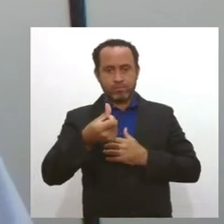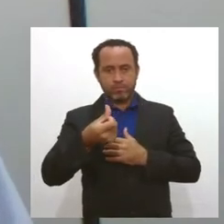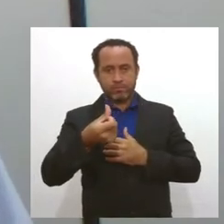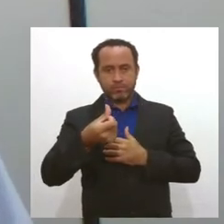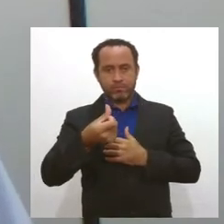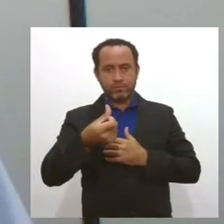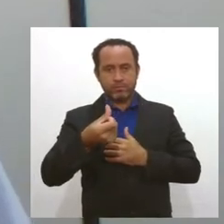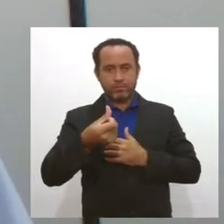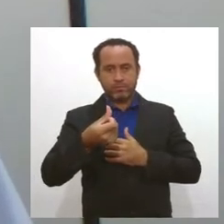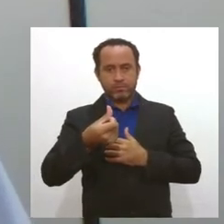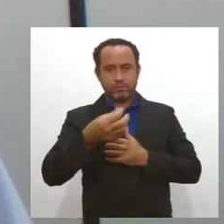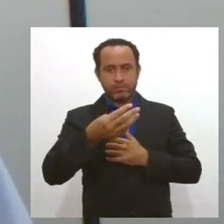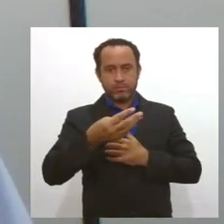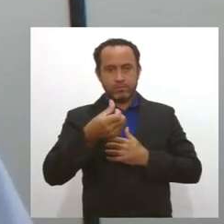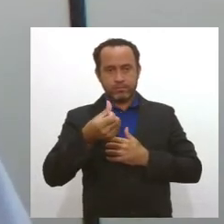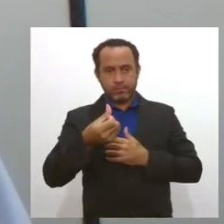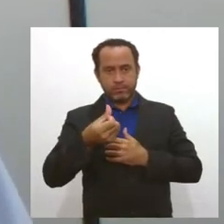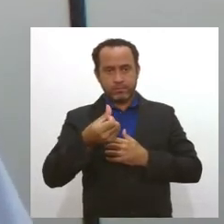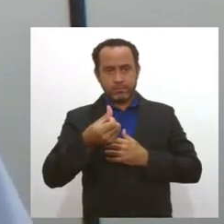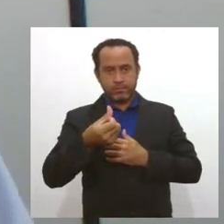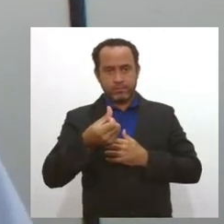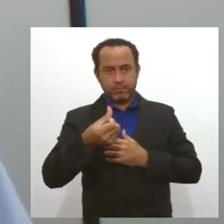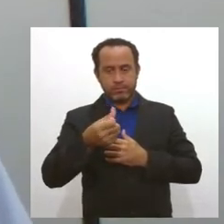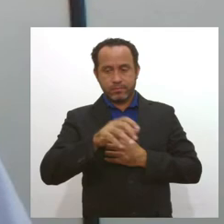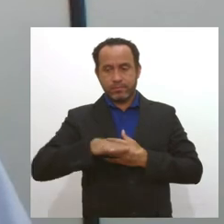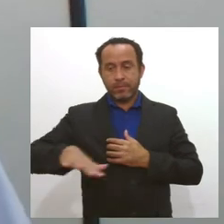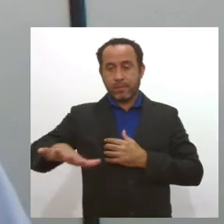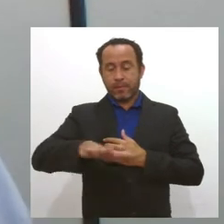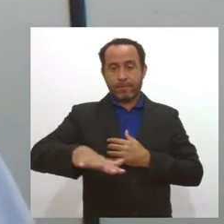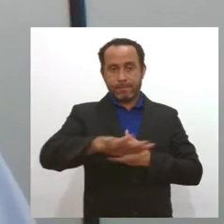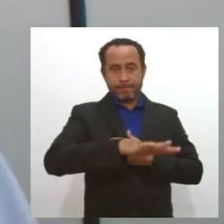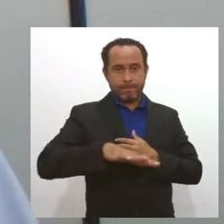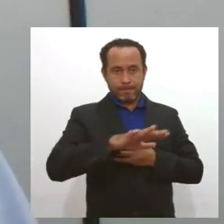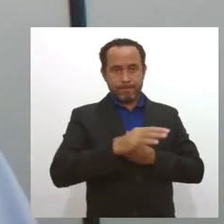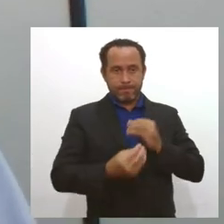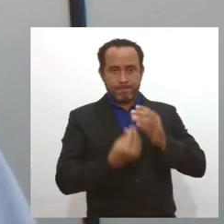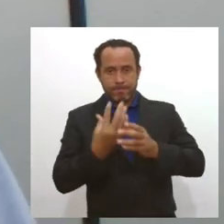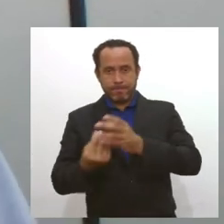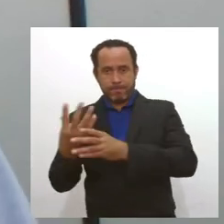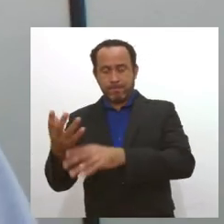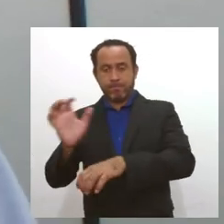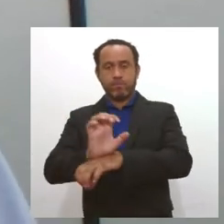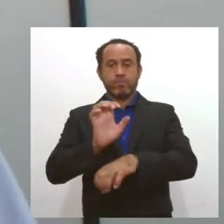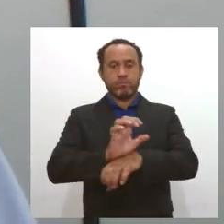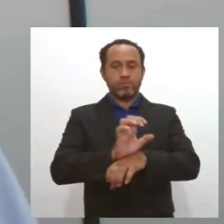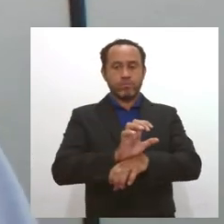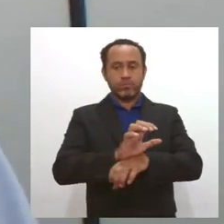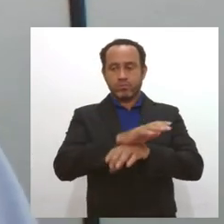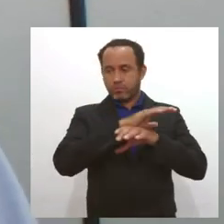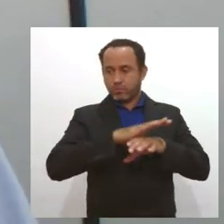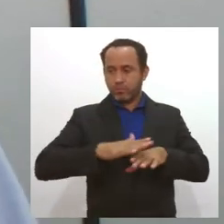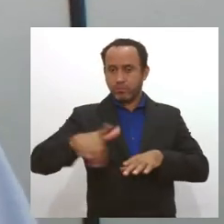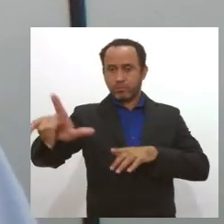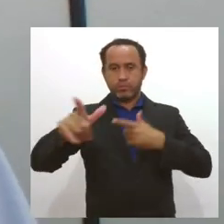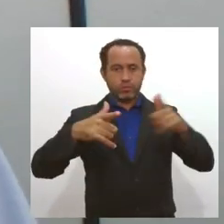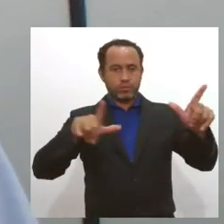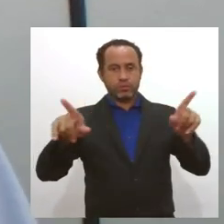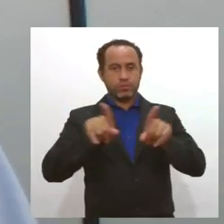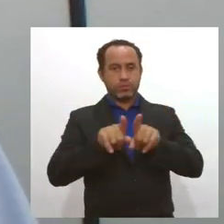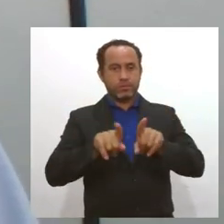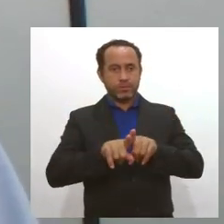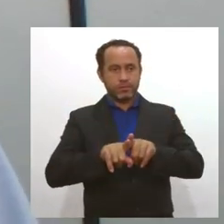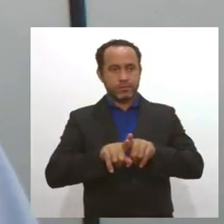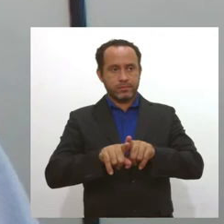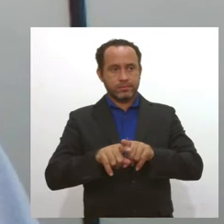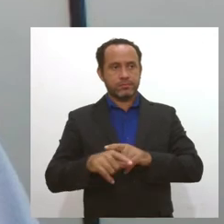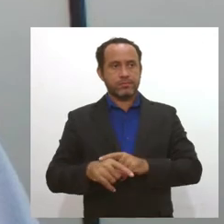36 é área de assentamento do Estado e do INCRA e